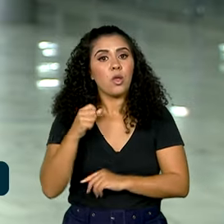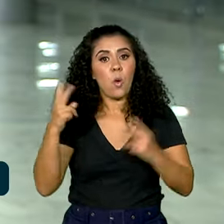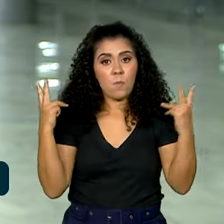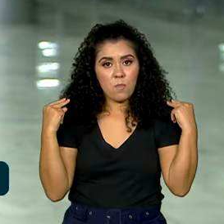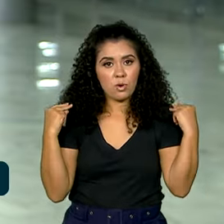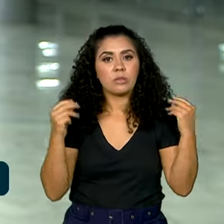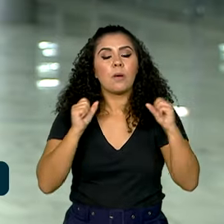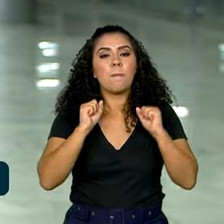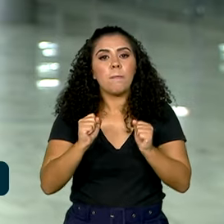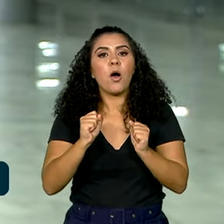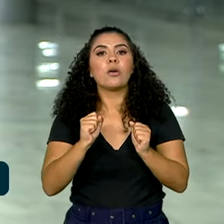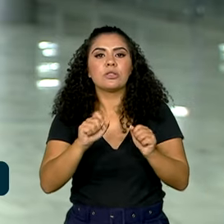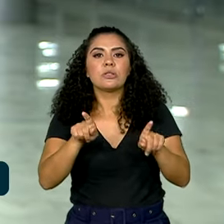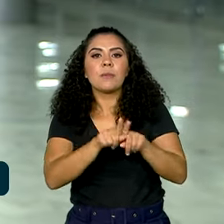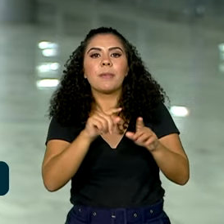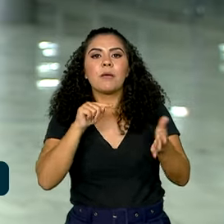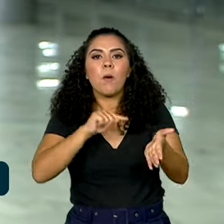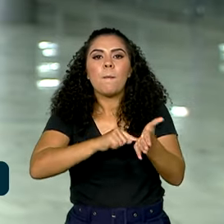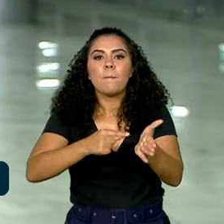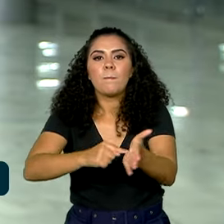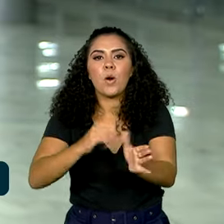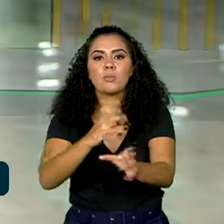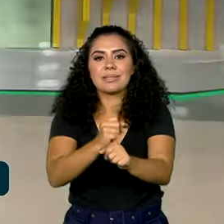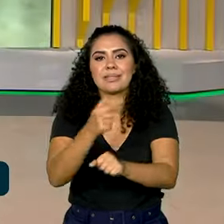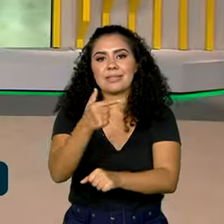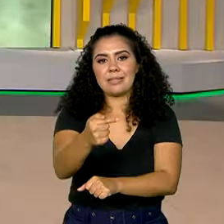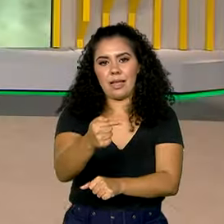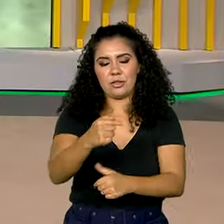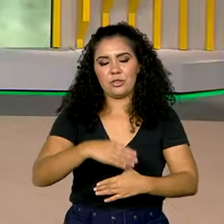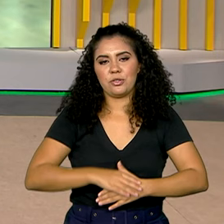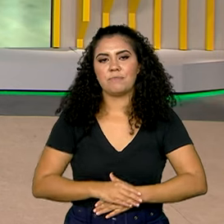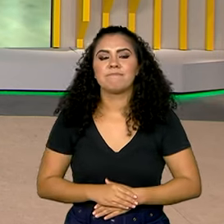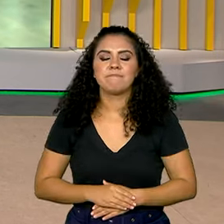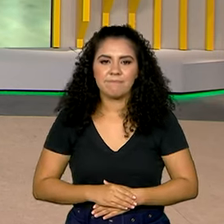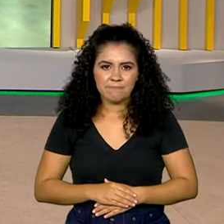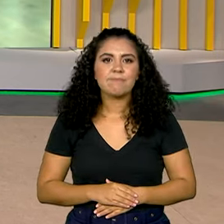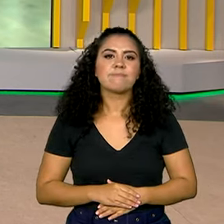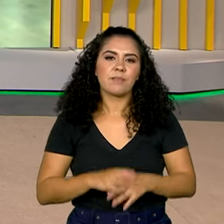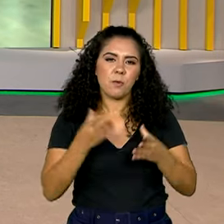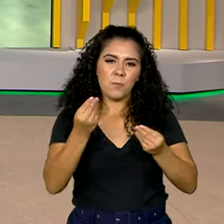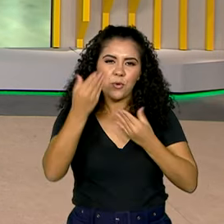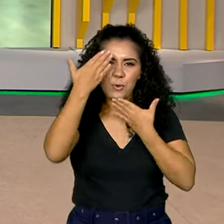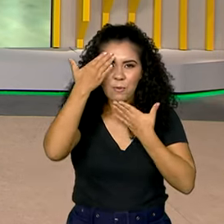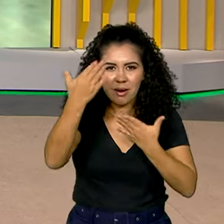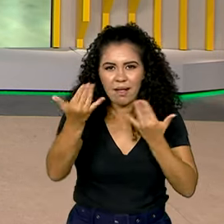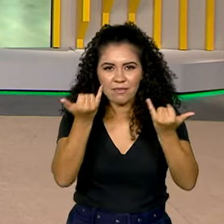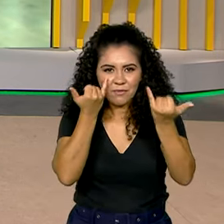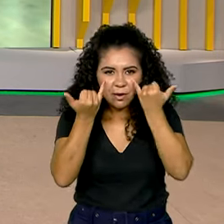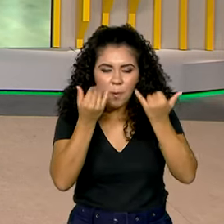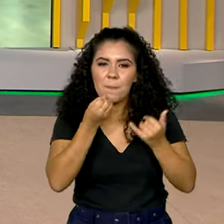ainda perde sete pontos na carteira. Volto com você, Roberto. É isso, Gabriela. Obrigado. Boa noite para você, viu?